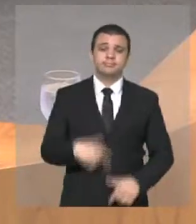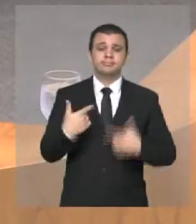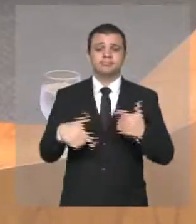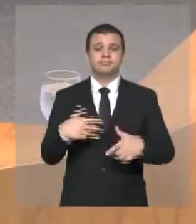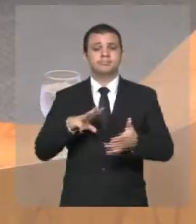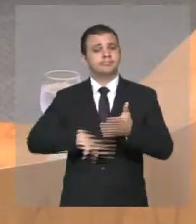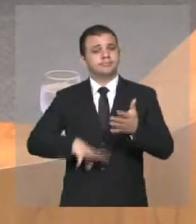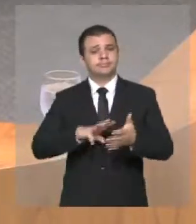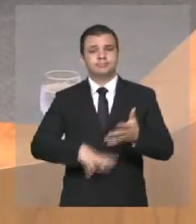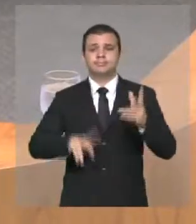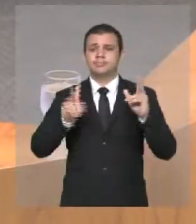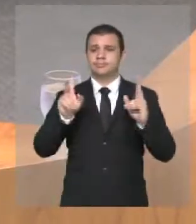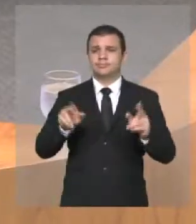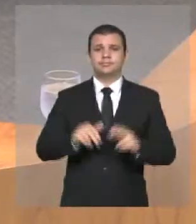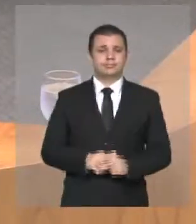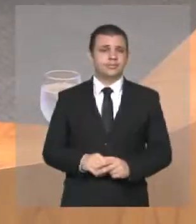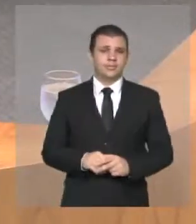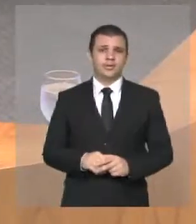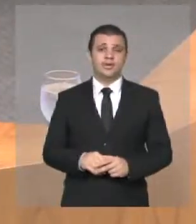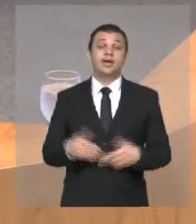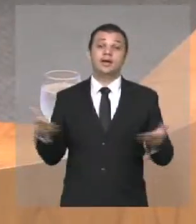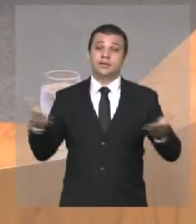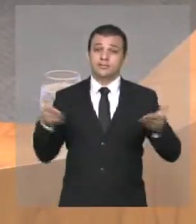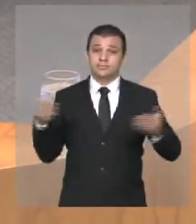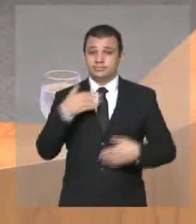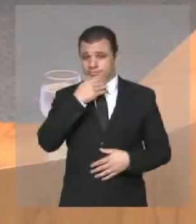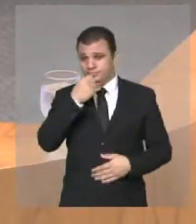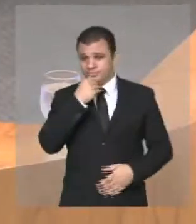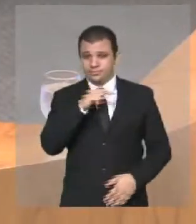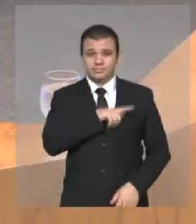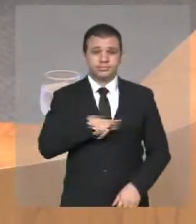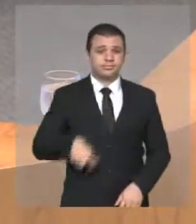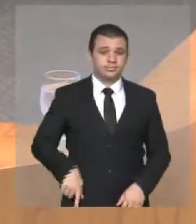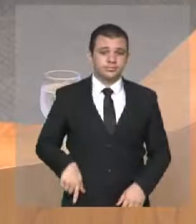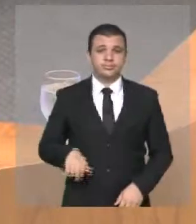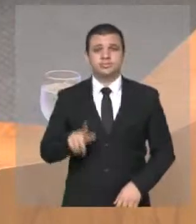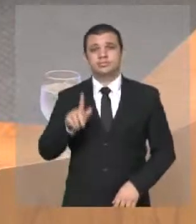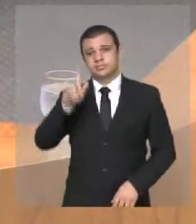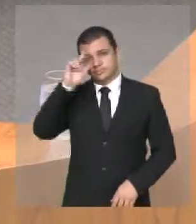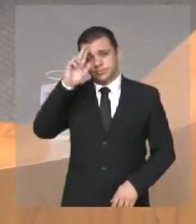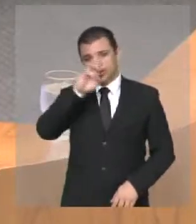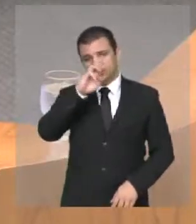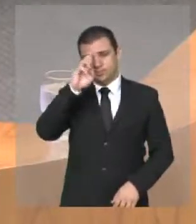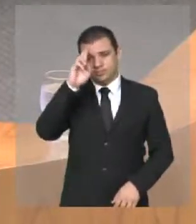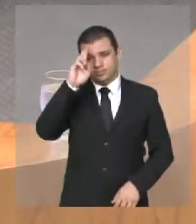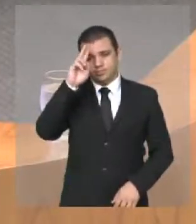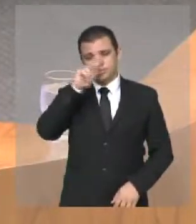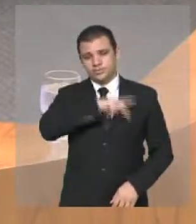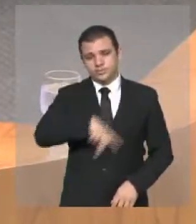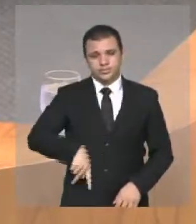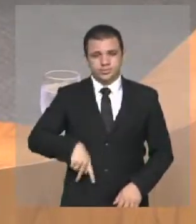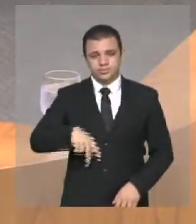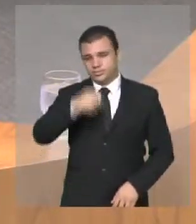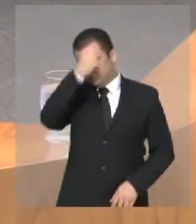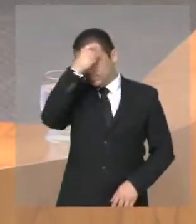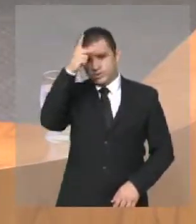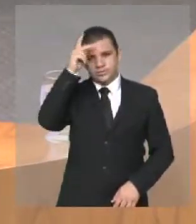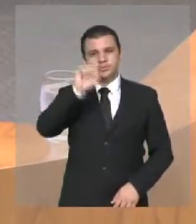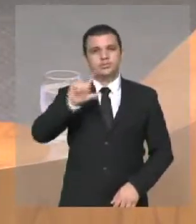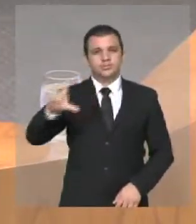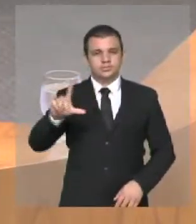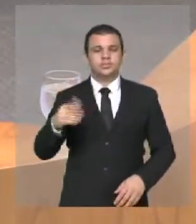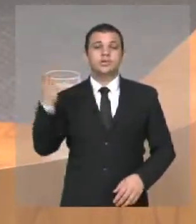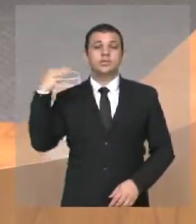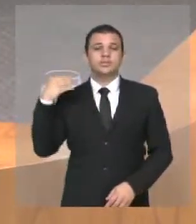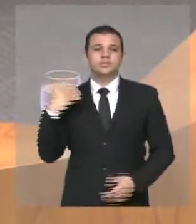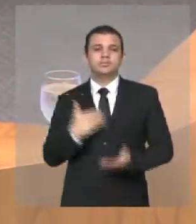metodologia. E aí o atual gestor, o atual prefeito de São Luís, no início de 2013, anunciou